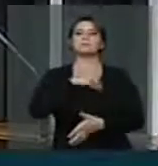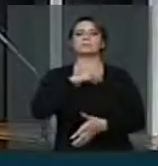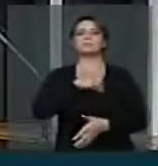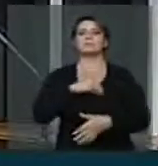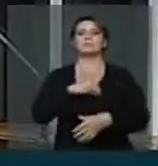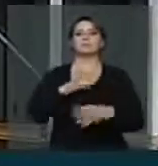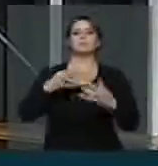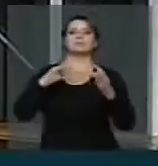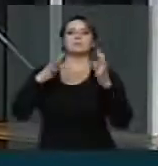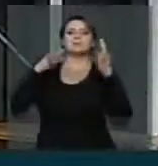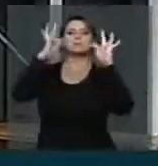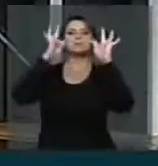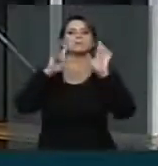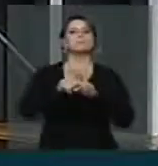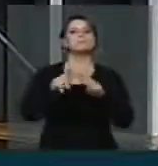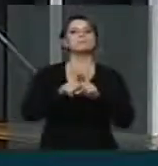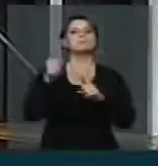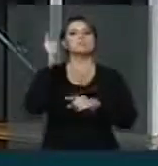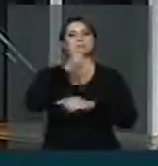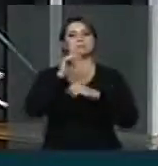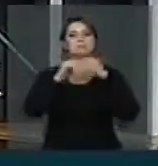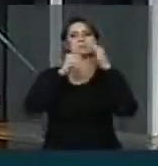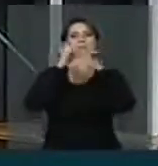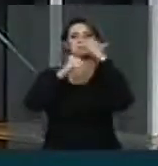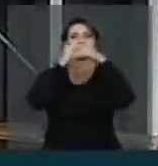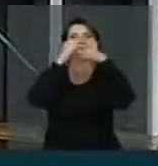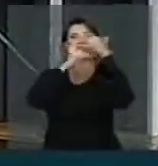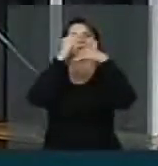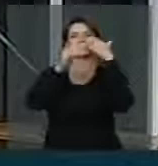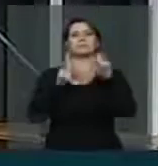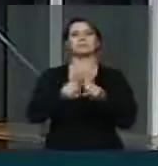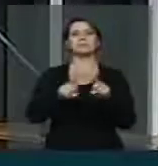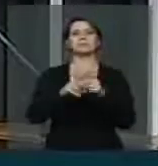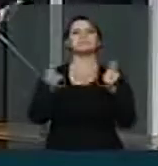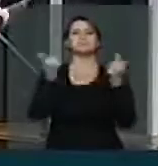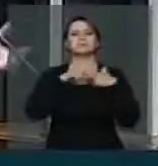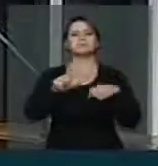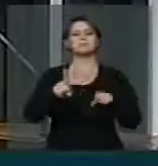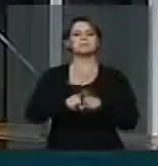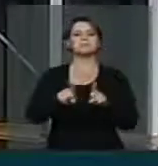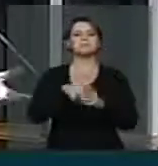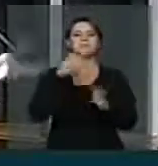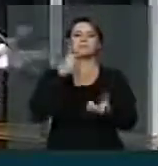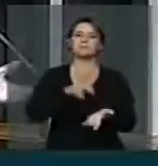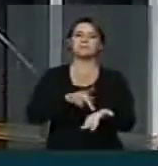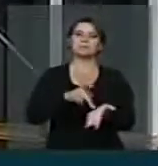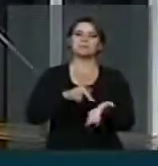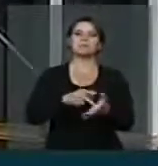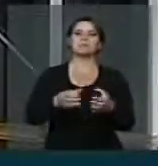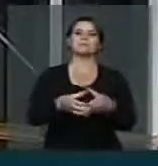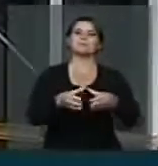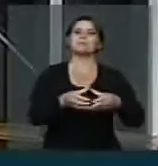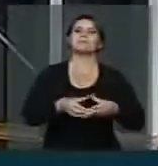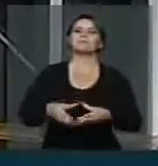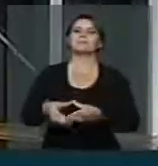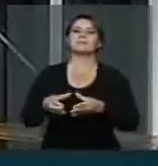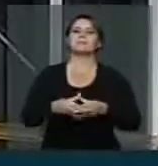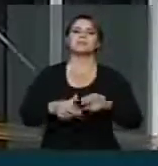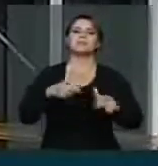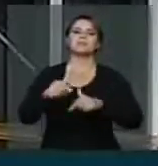tecnologia nos permite avançar no resultado, nós podemos, sem dúvida nenhuma, partilhar esse resultado,